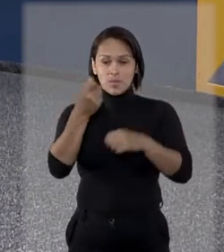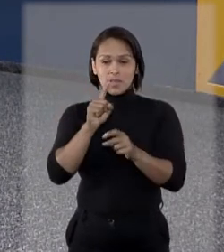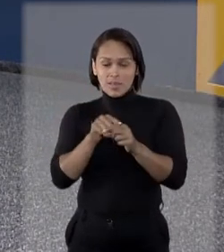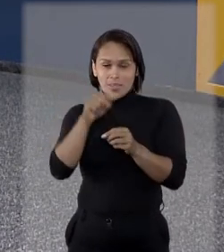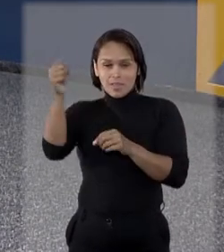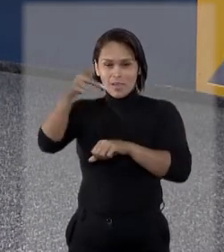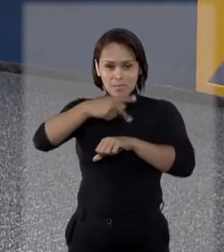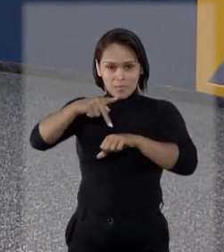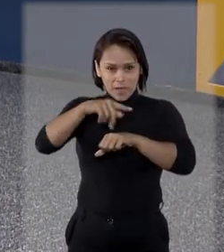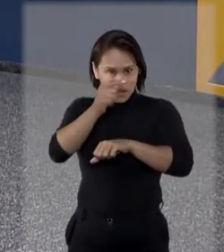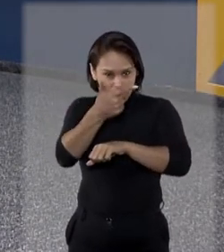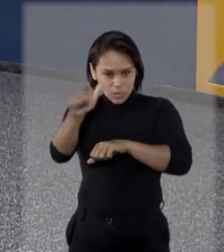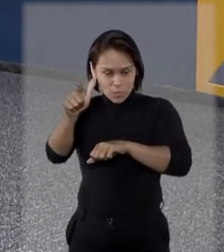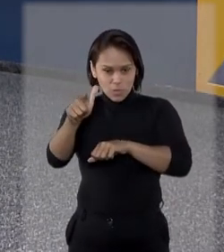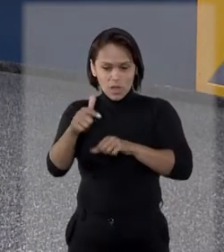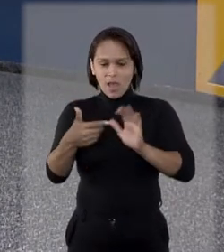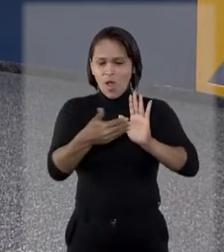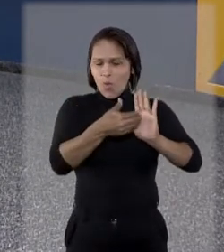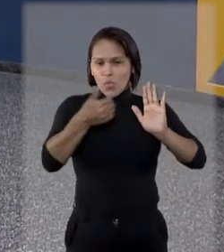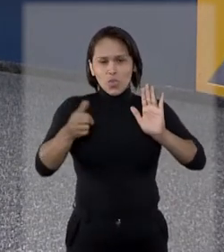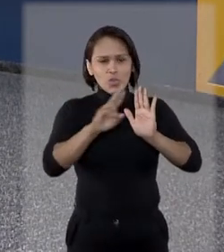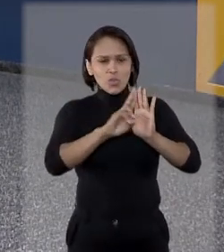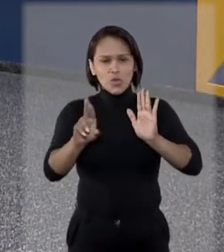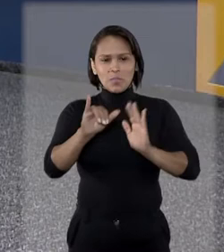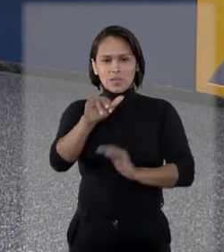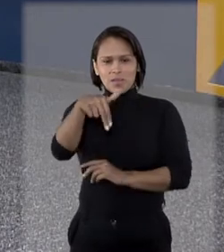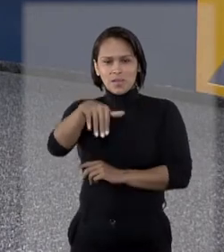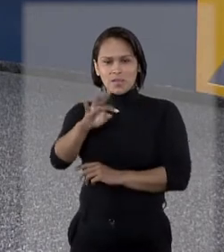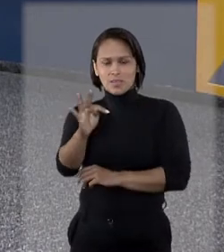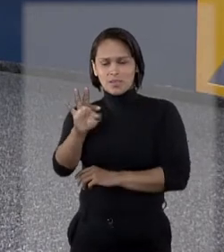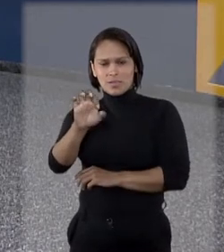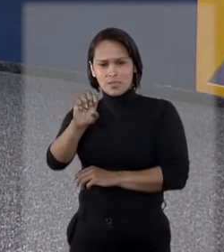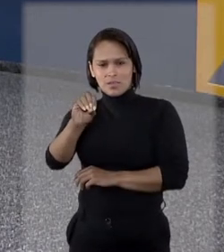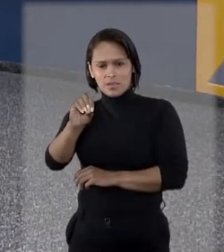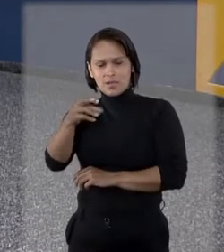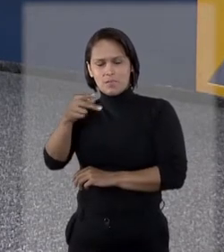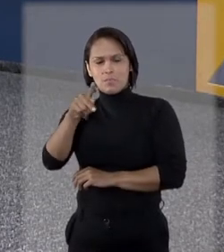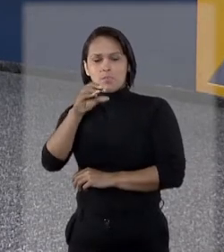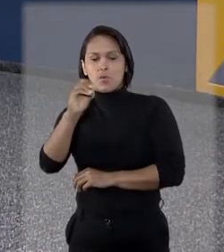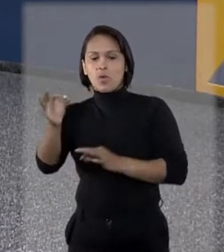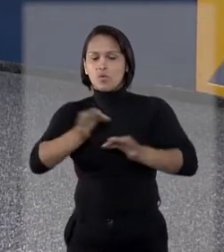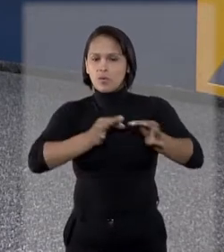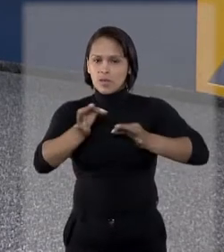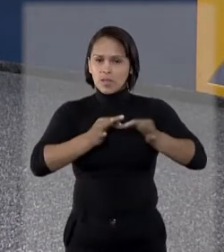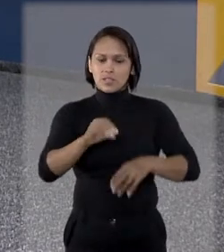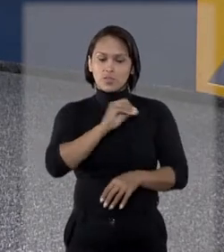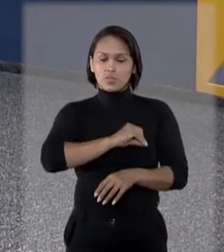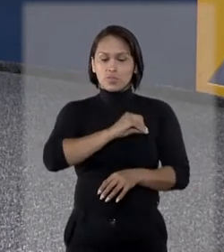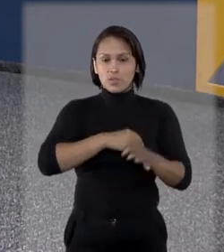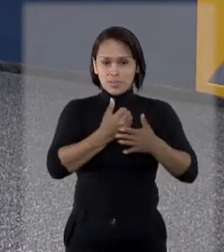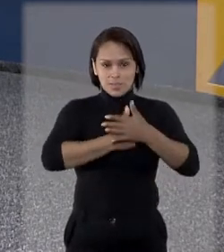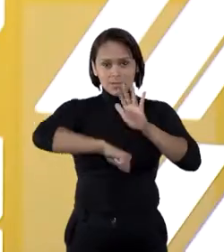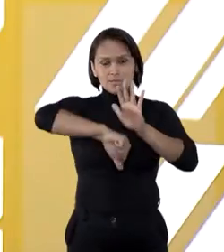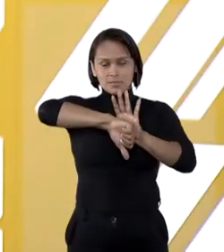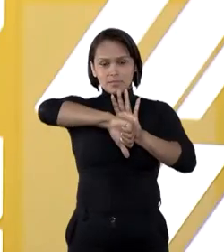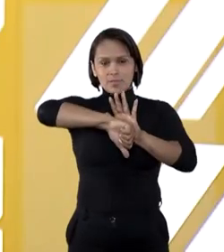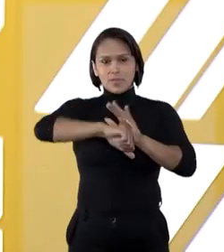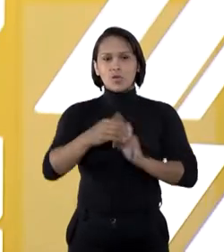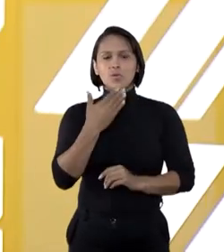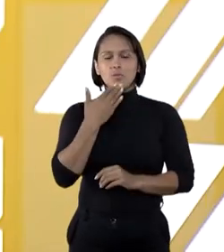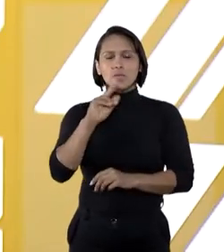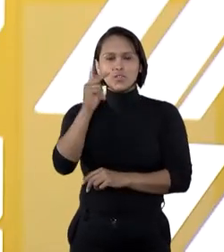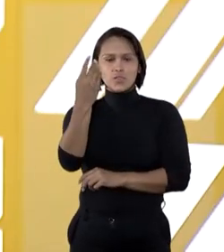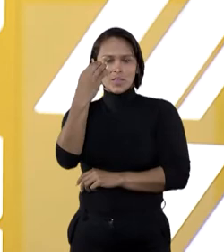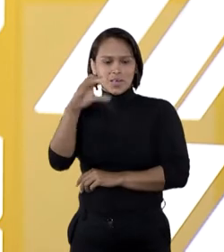Líbano, não conseguiu tirar o nome da lista da Interpol à Organização Internacional de Polícia Criminal. O